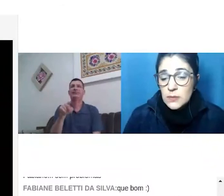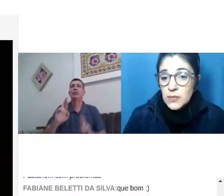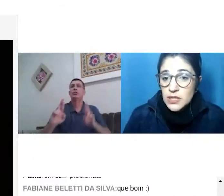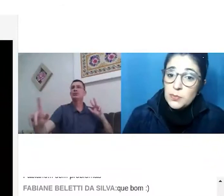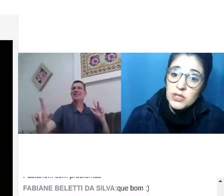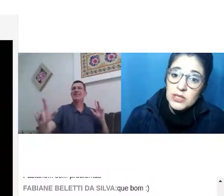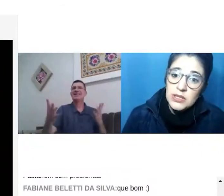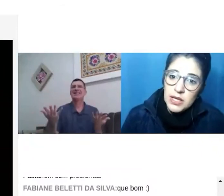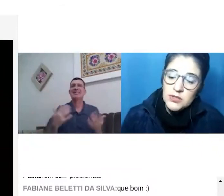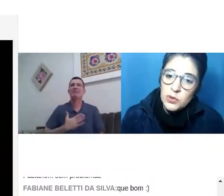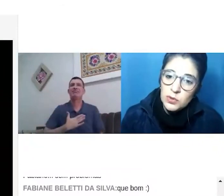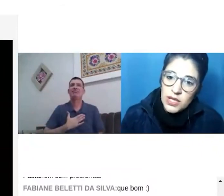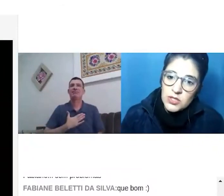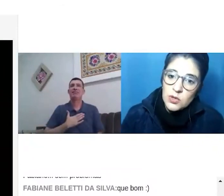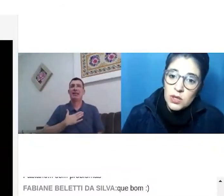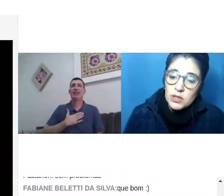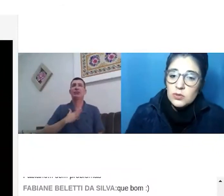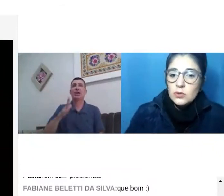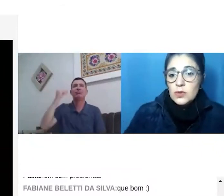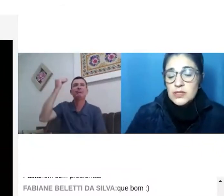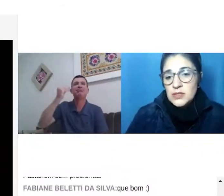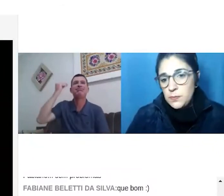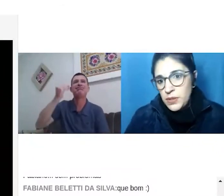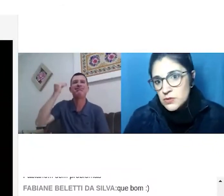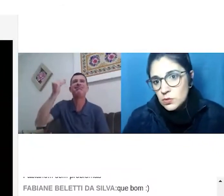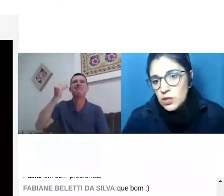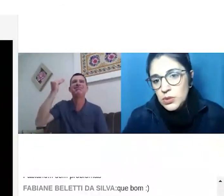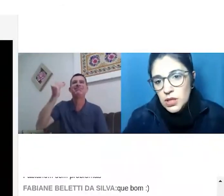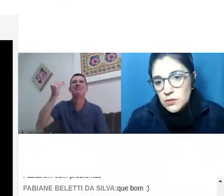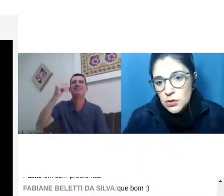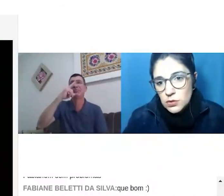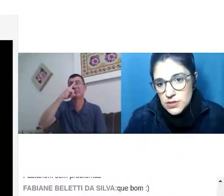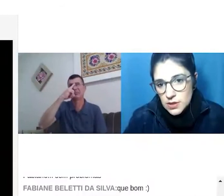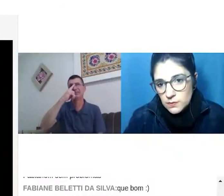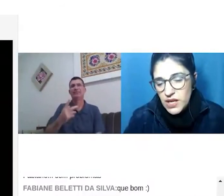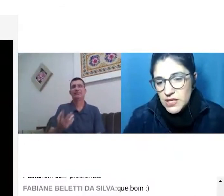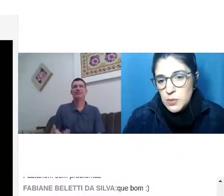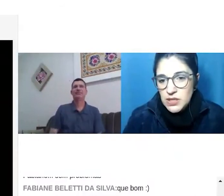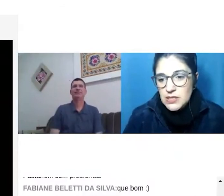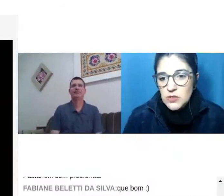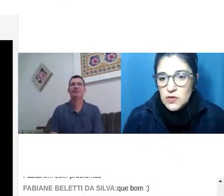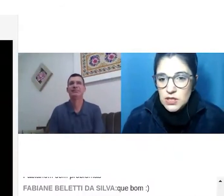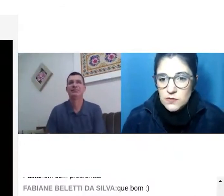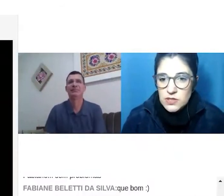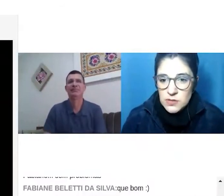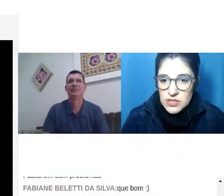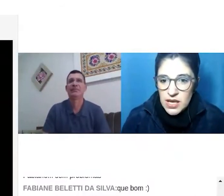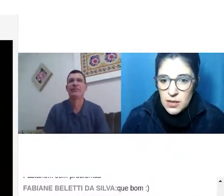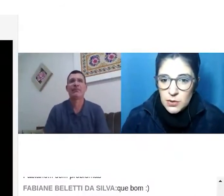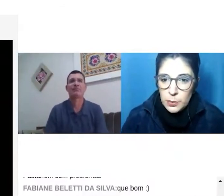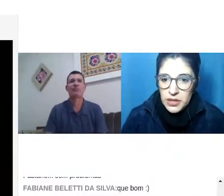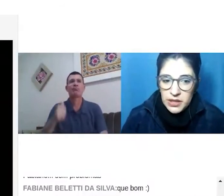mas podem ter dificuldade quando se passou o tempo inteiro em inclusão a experiência é diferente. vocês